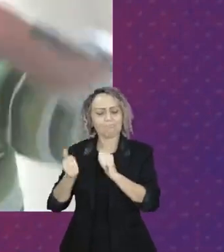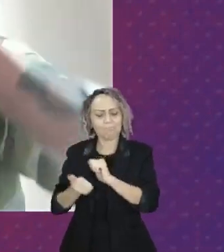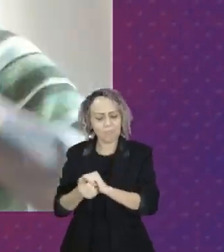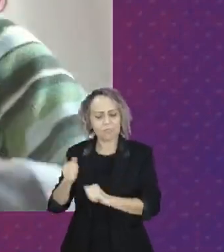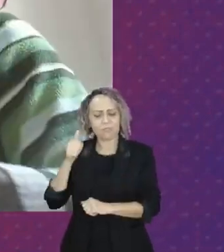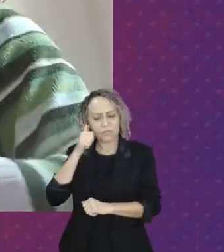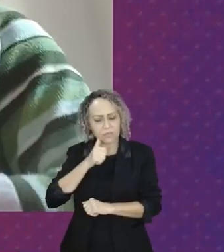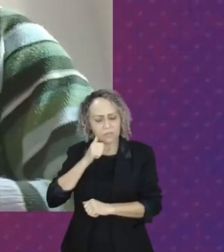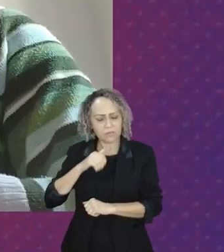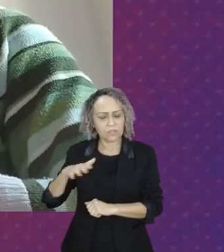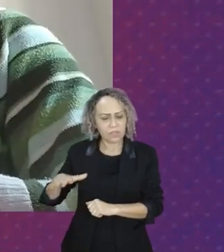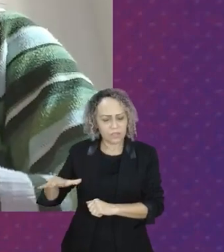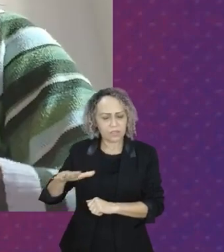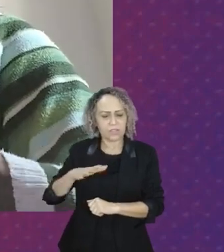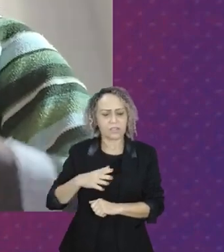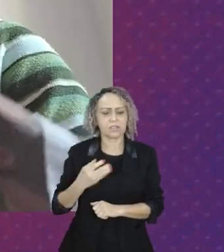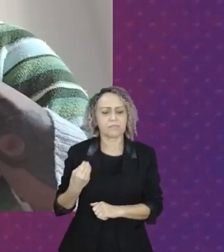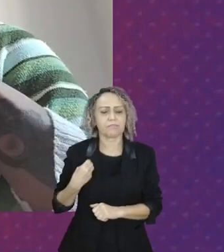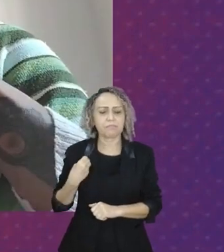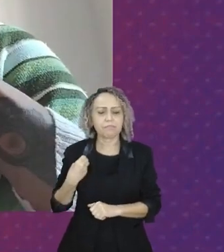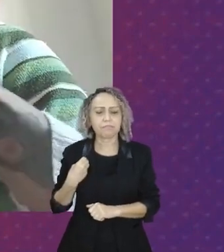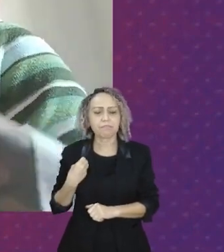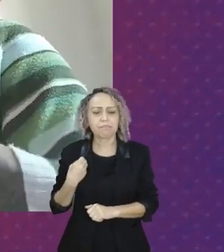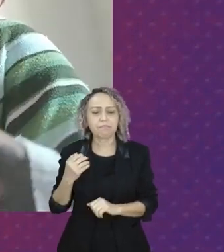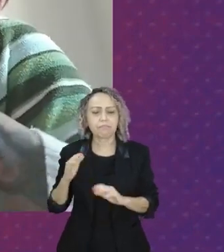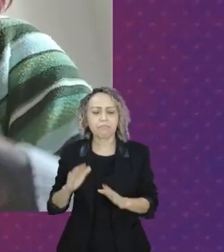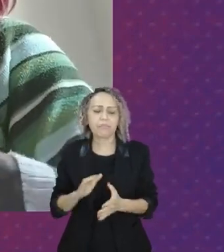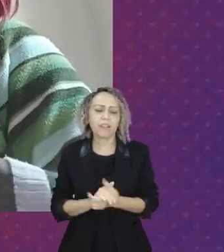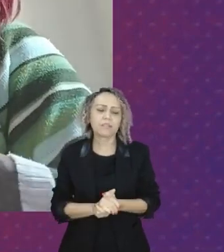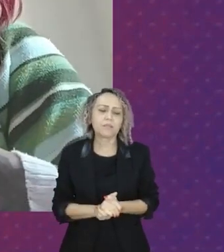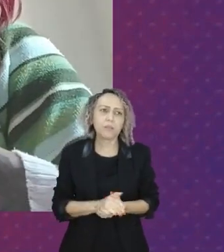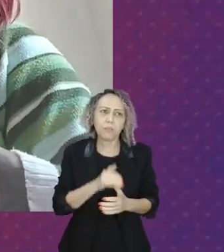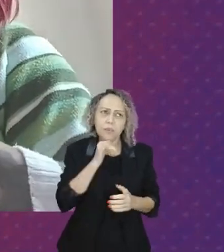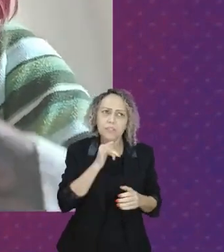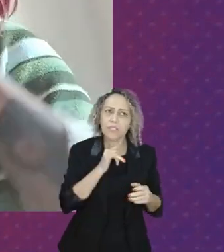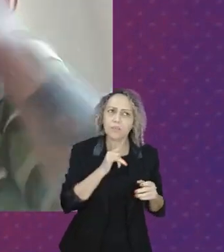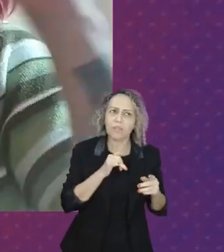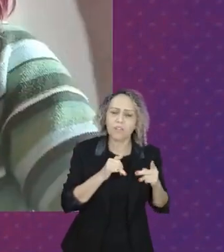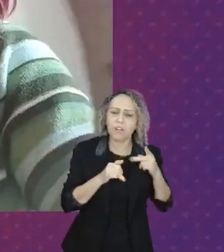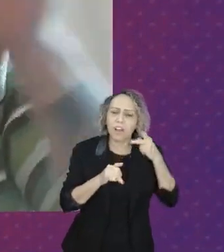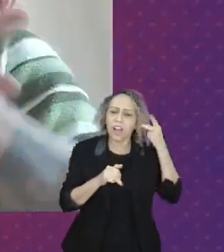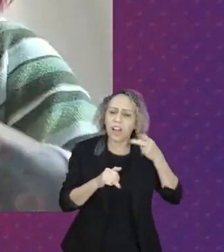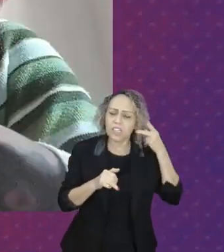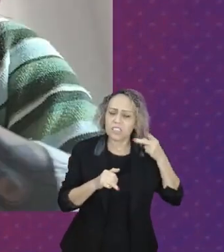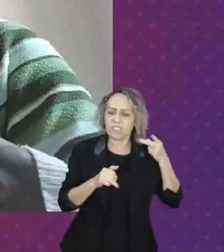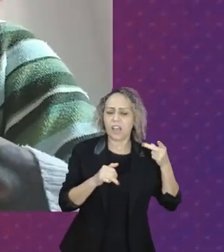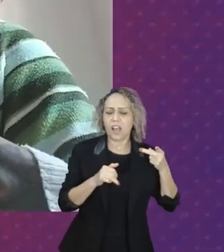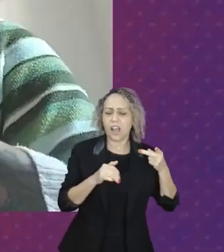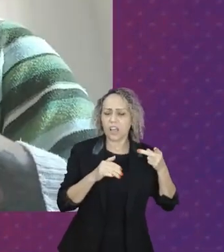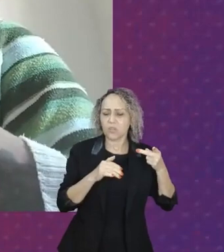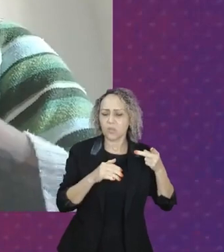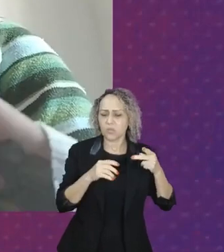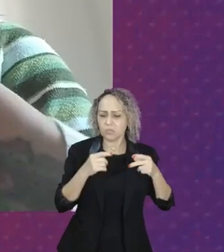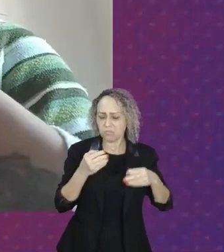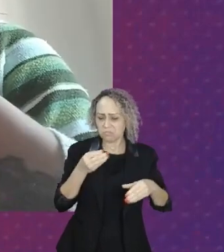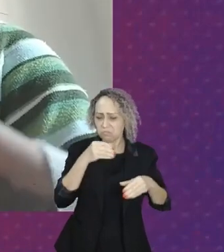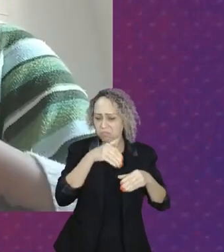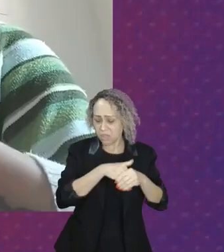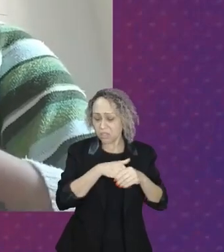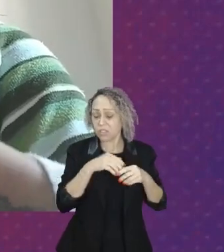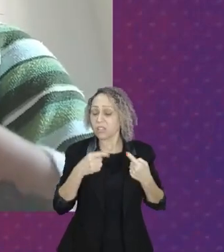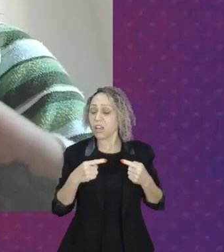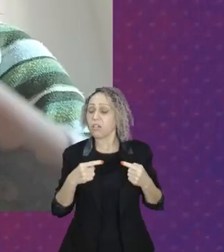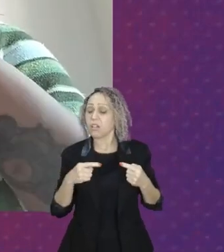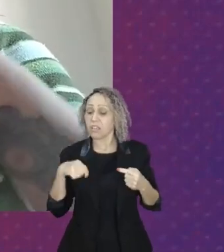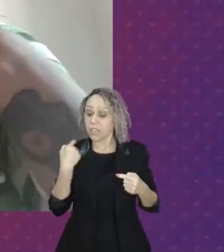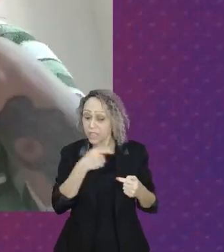como candidatas no poder público são bibliotecas públicas abertas, em praças, por exemplo. Isso